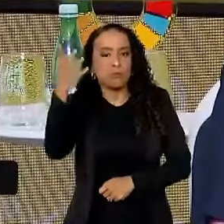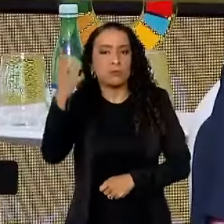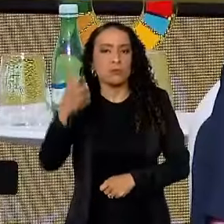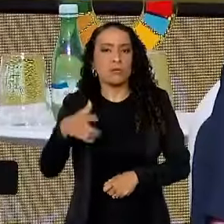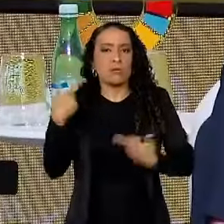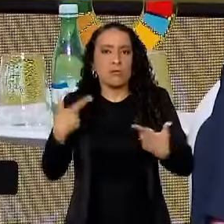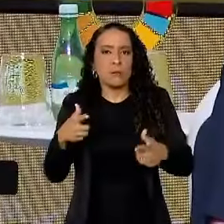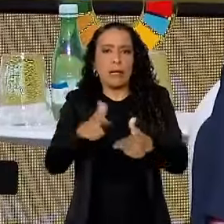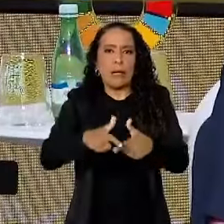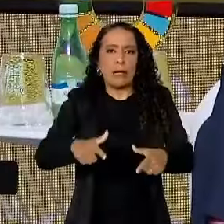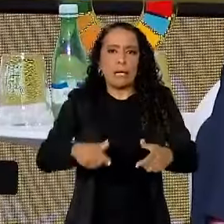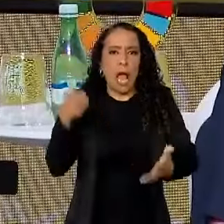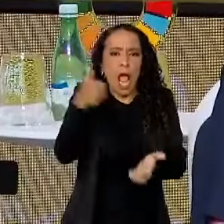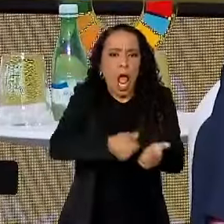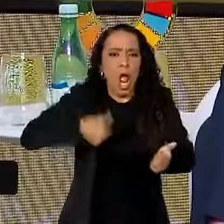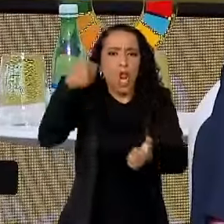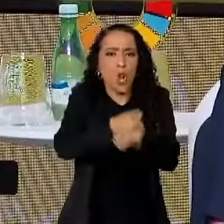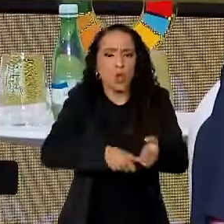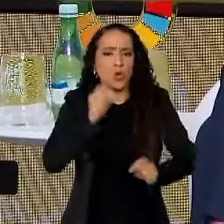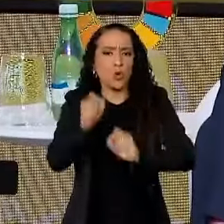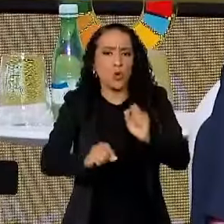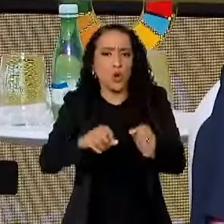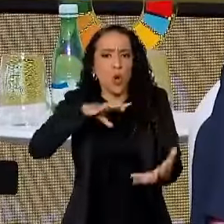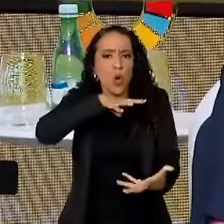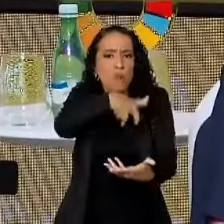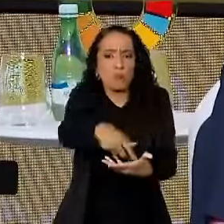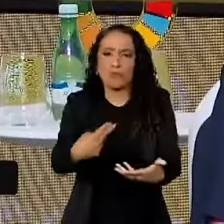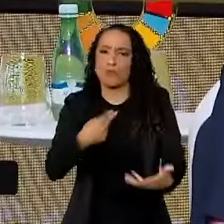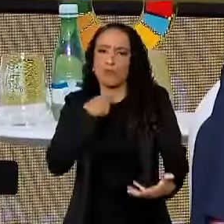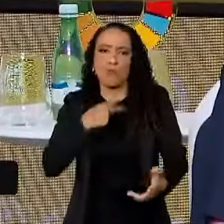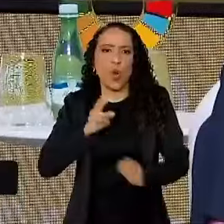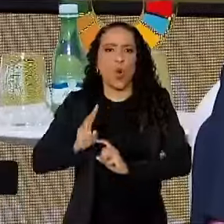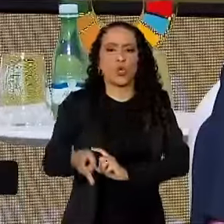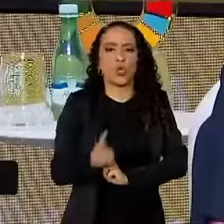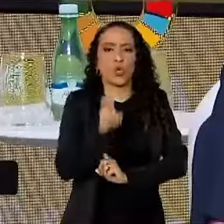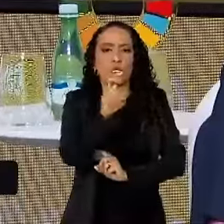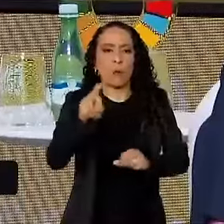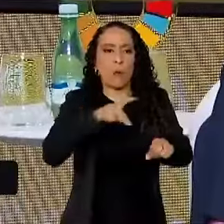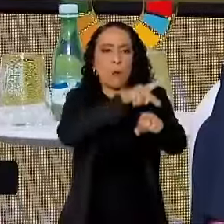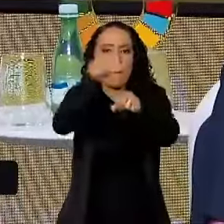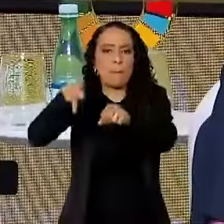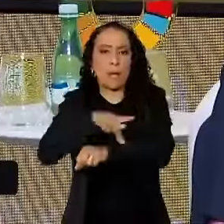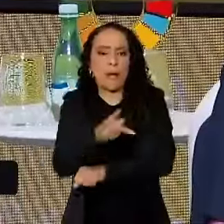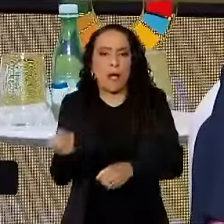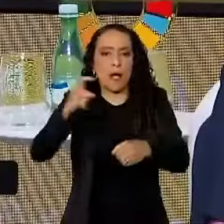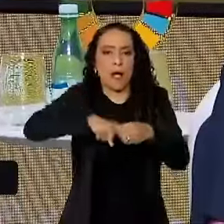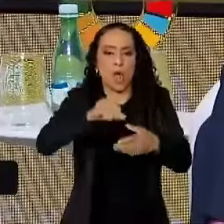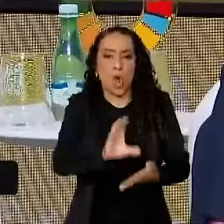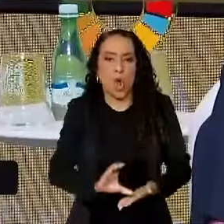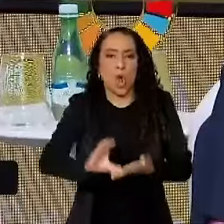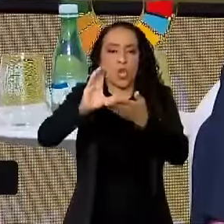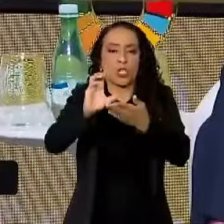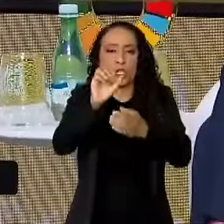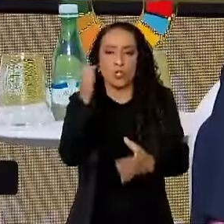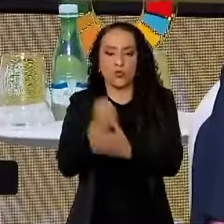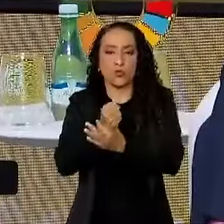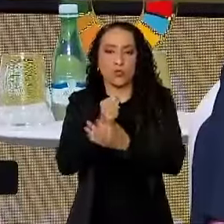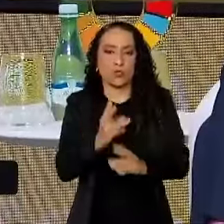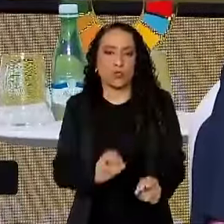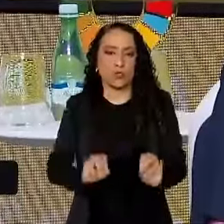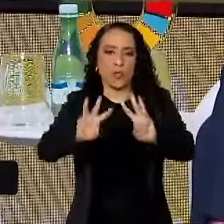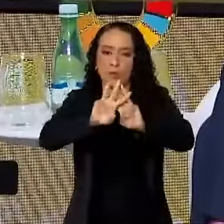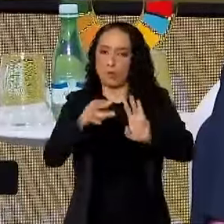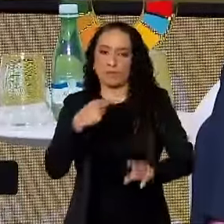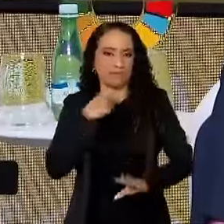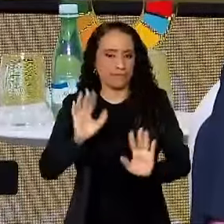briga é que o mundo não pode continuar com cinco países sendo membros do Conselho de Segurança da ONU. Não